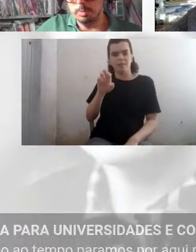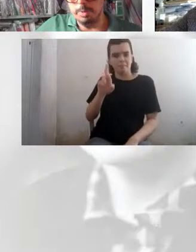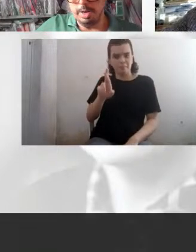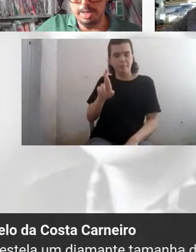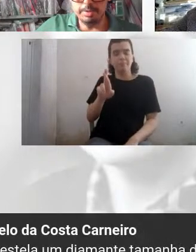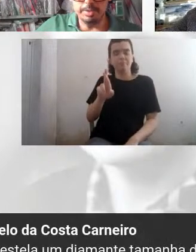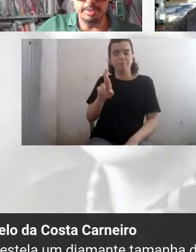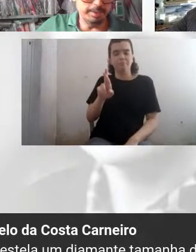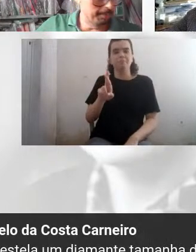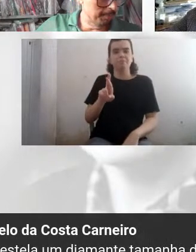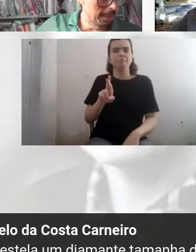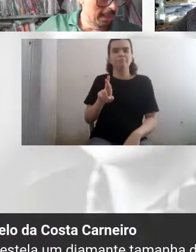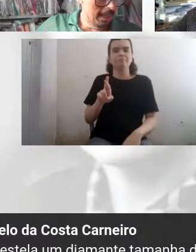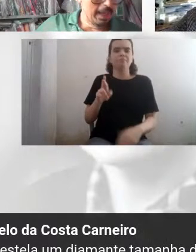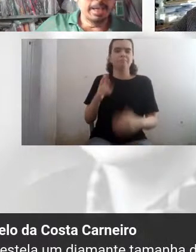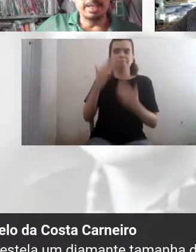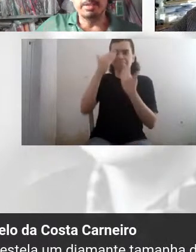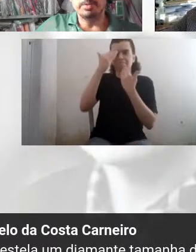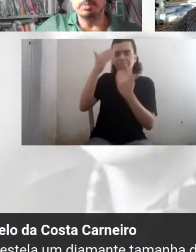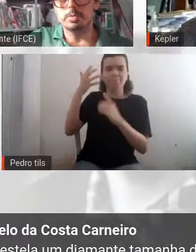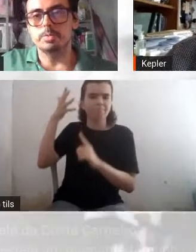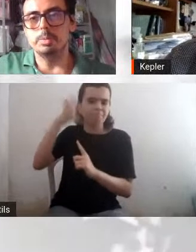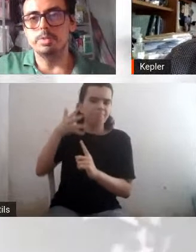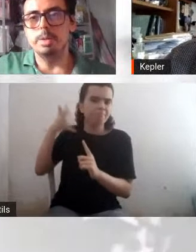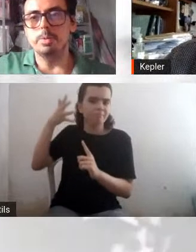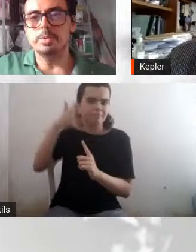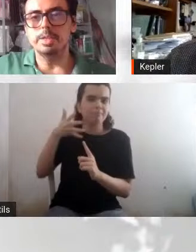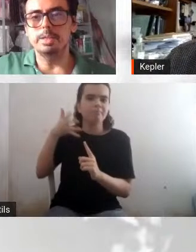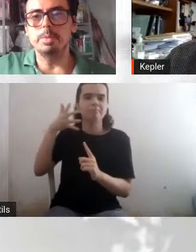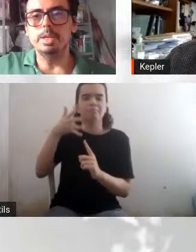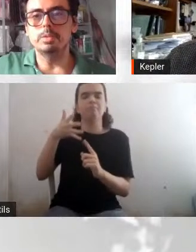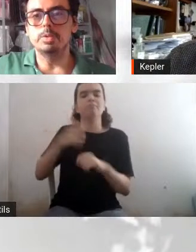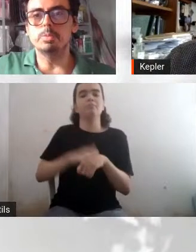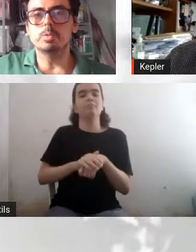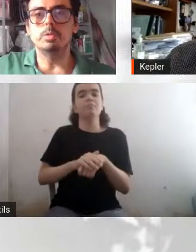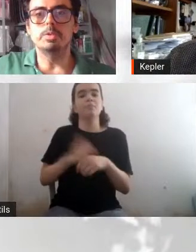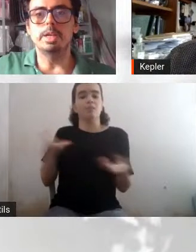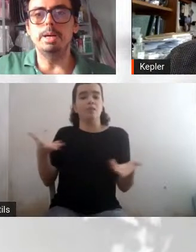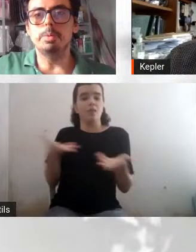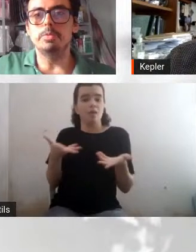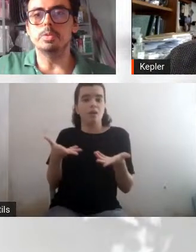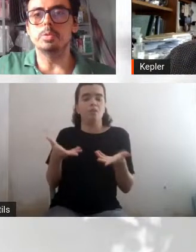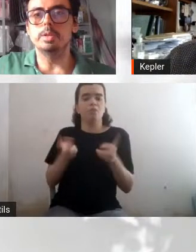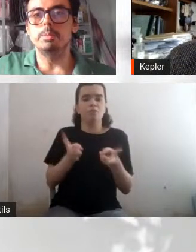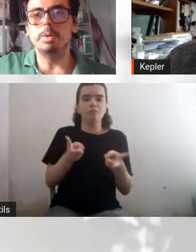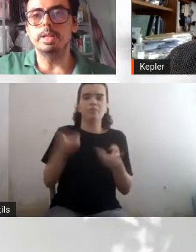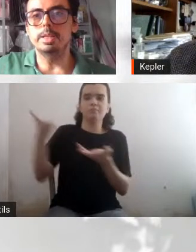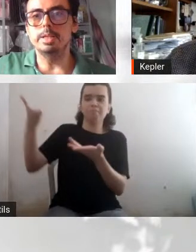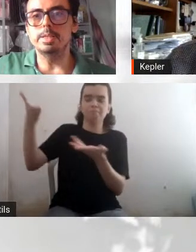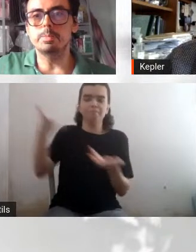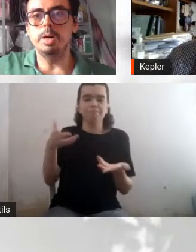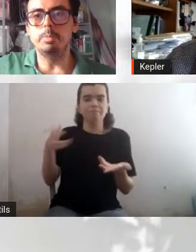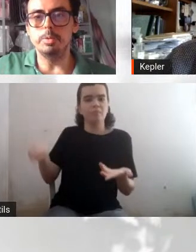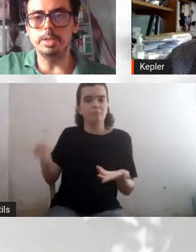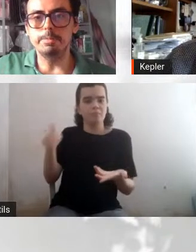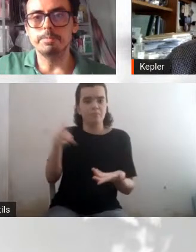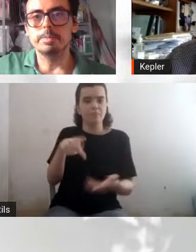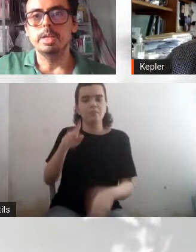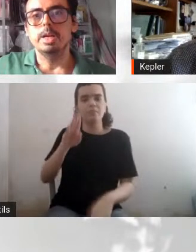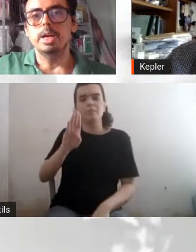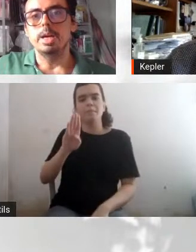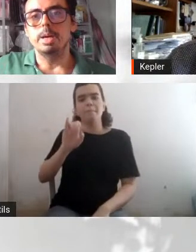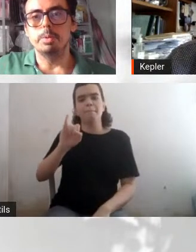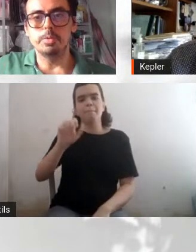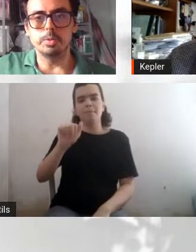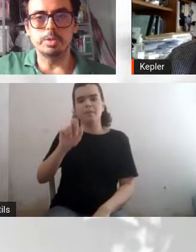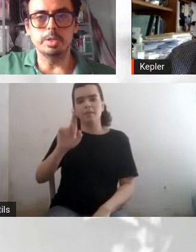por sua palestra, né? E vamos, vamos dar prosseguimento, vamos convidar a professora Beatriz Barbuí,